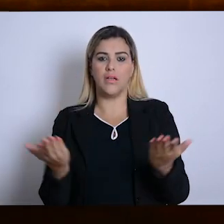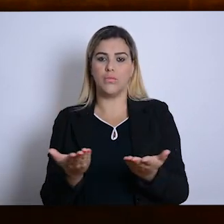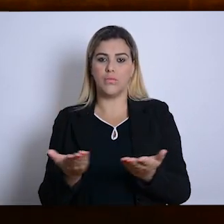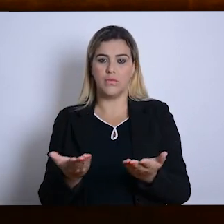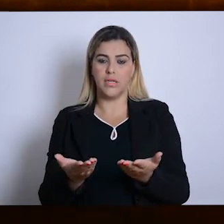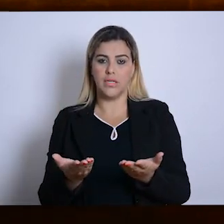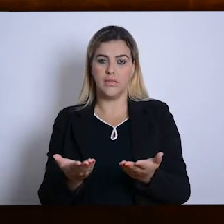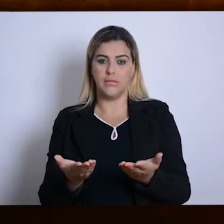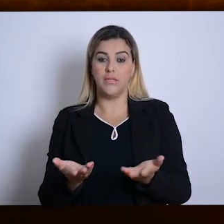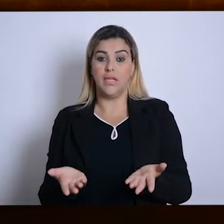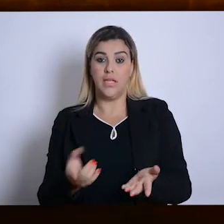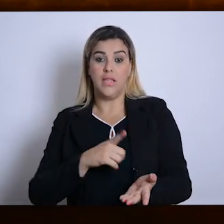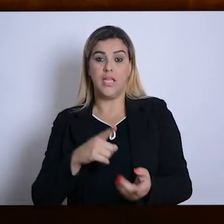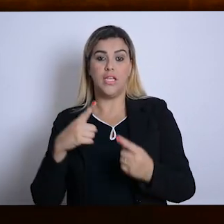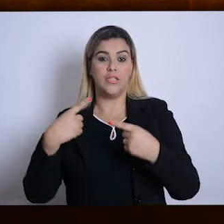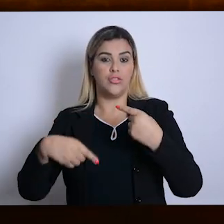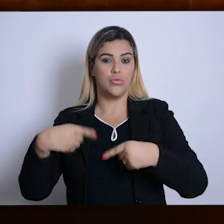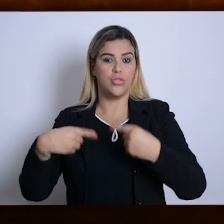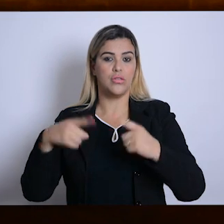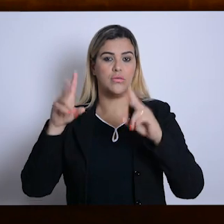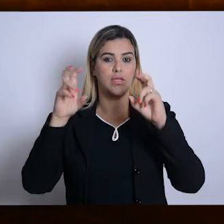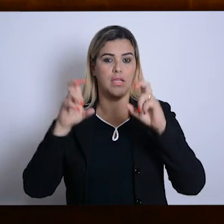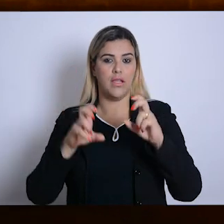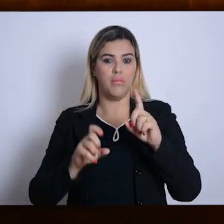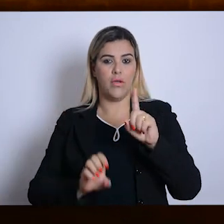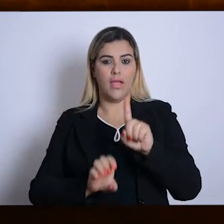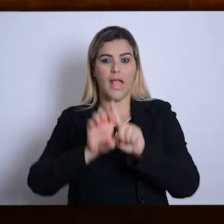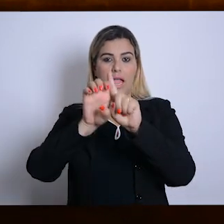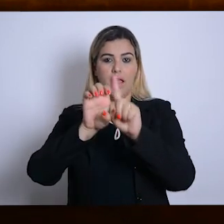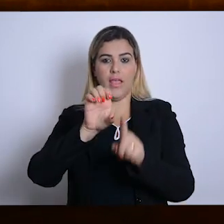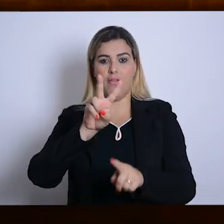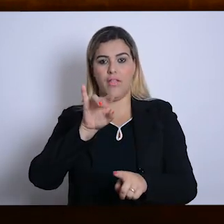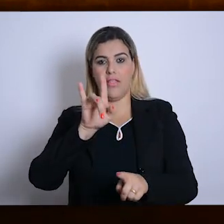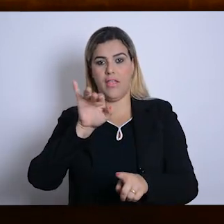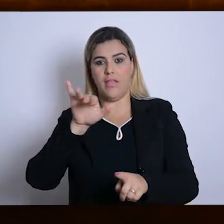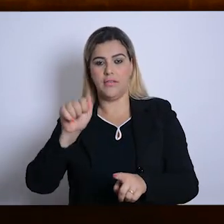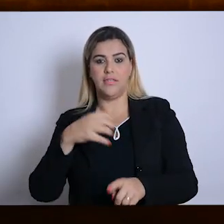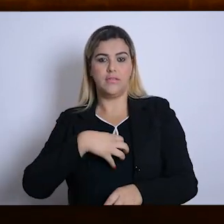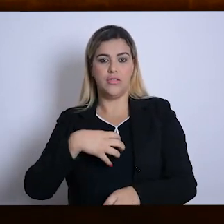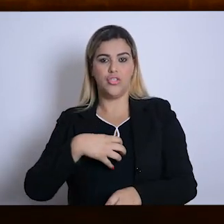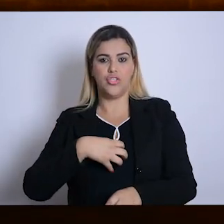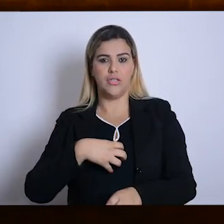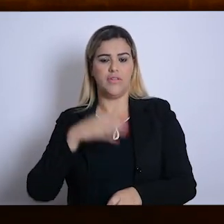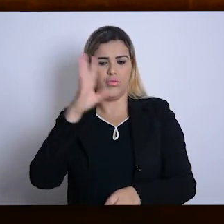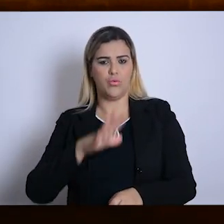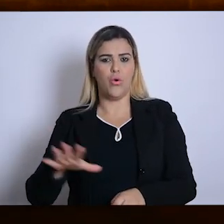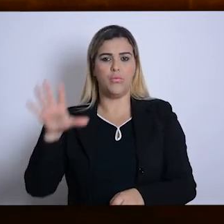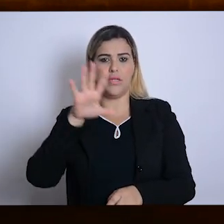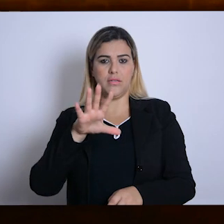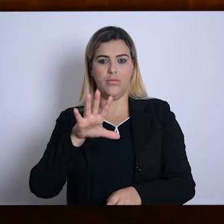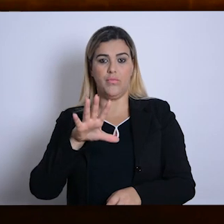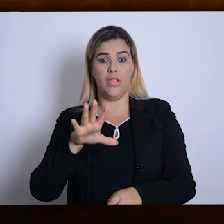ela tem discutido temas como evidências científicas, as associações em todo o Brasil. Elas estão preocupadas com as evidências